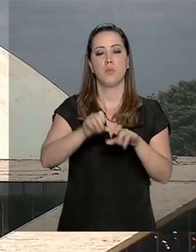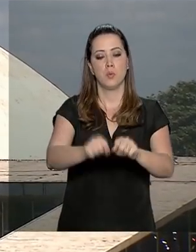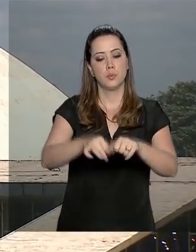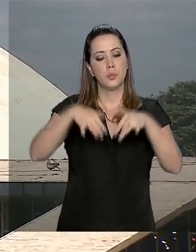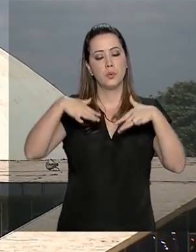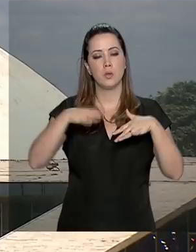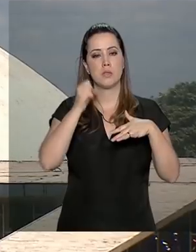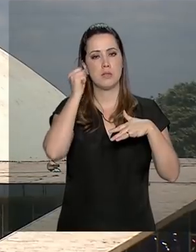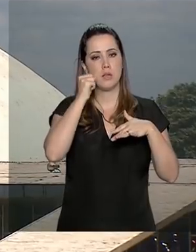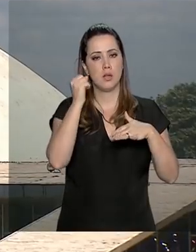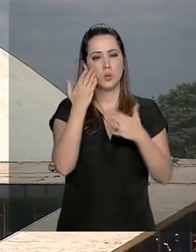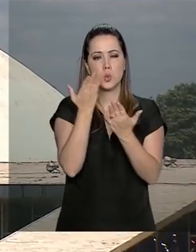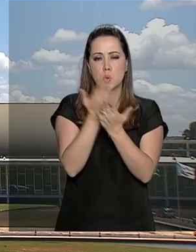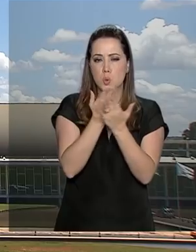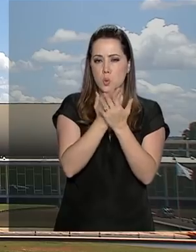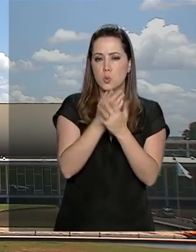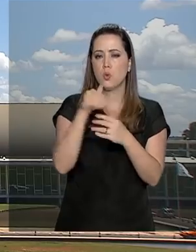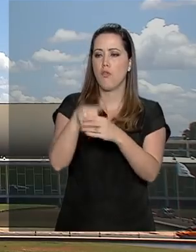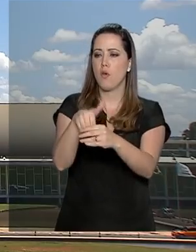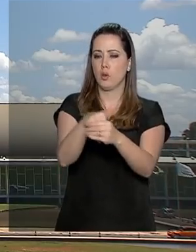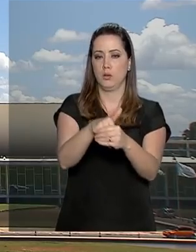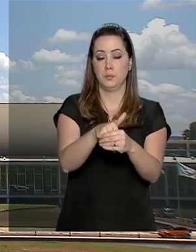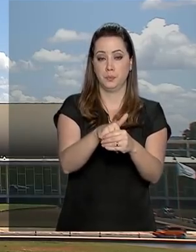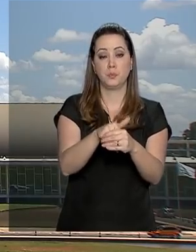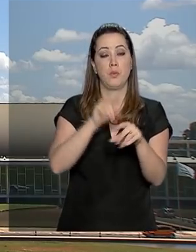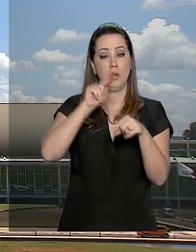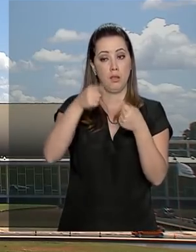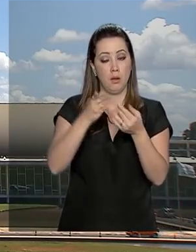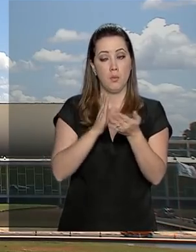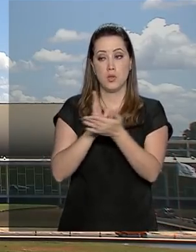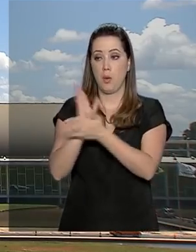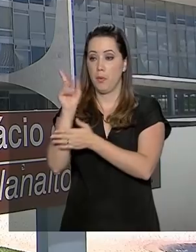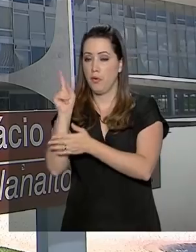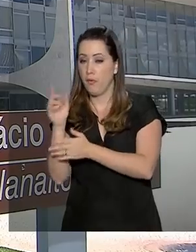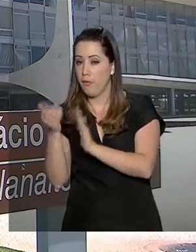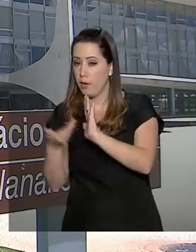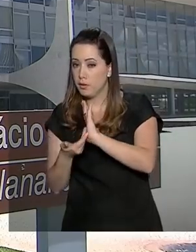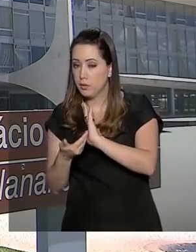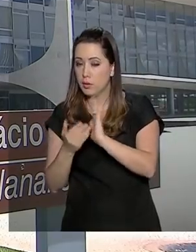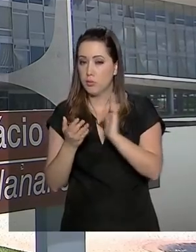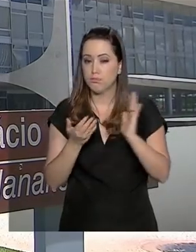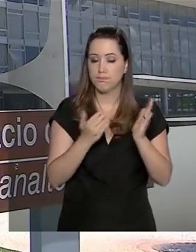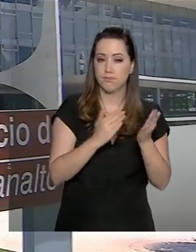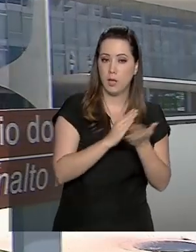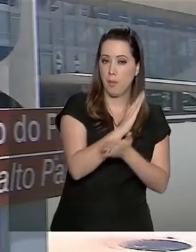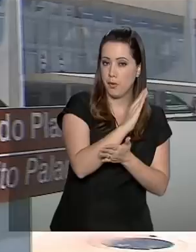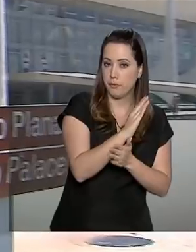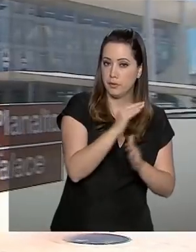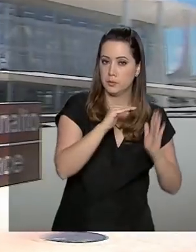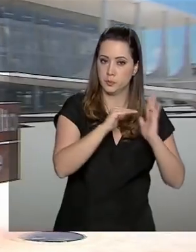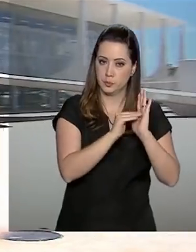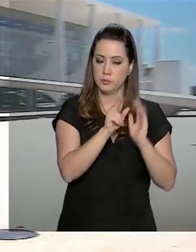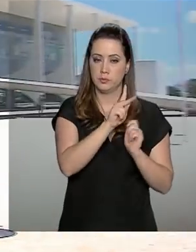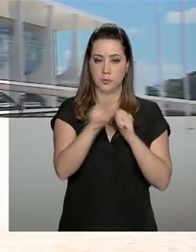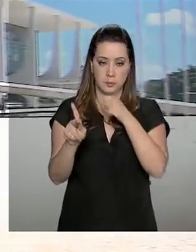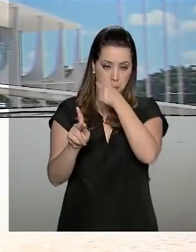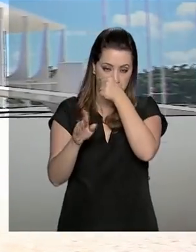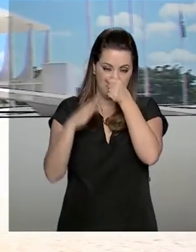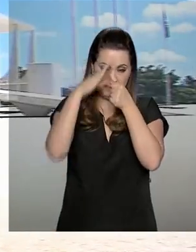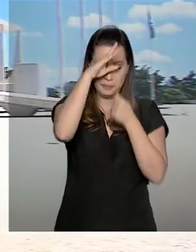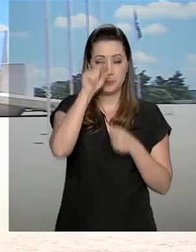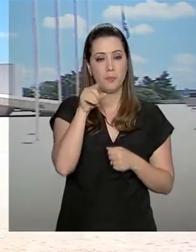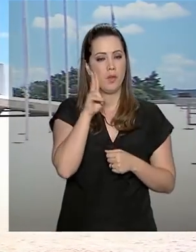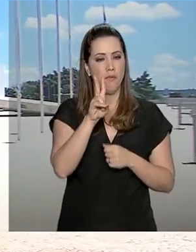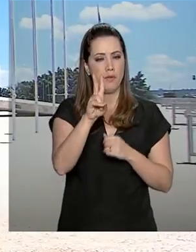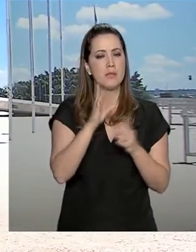avaliarem os textos no plenário. Concluída a tramitação no Congresso Nacional, o presidente Jair Bolsonaro avalia se veta